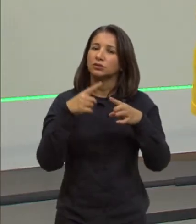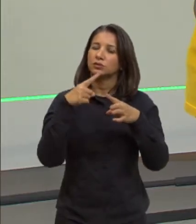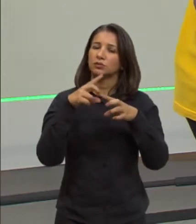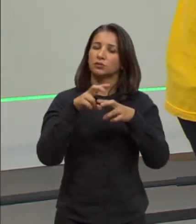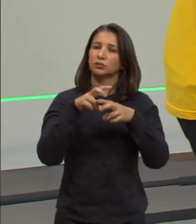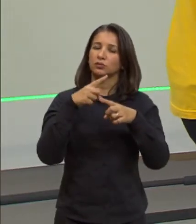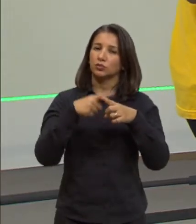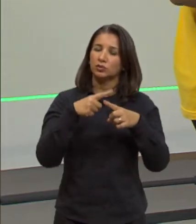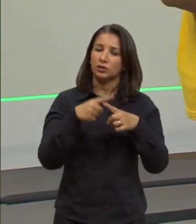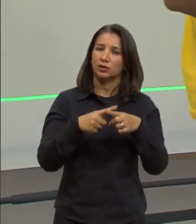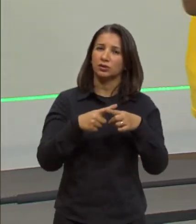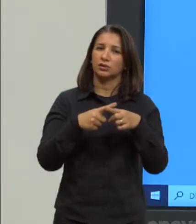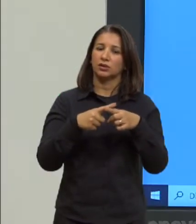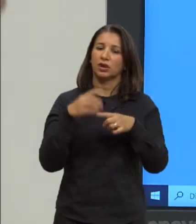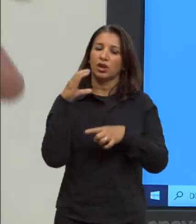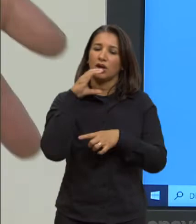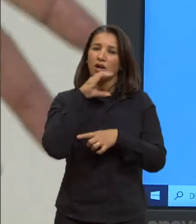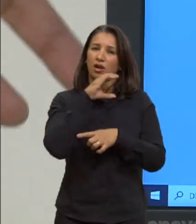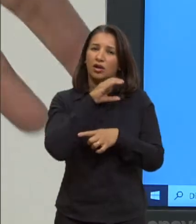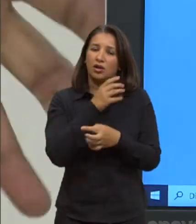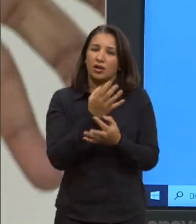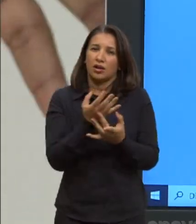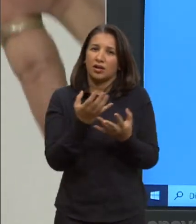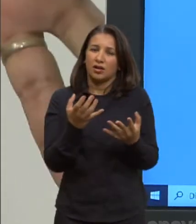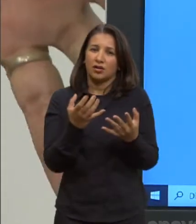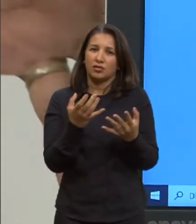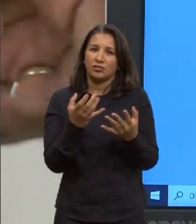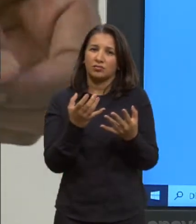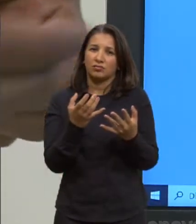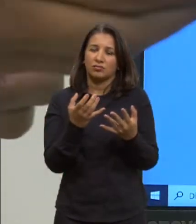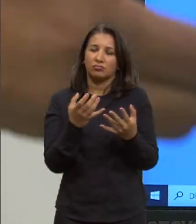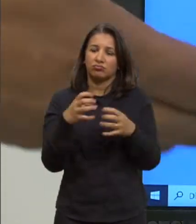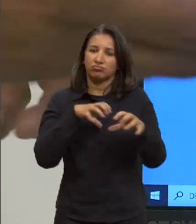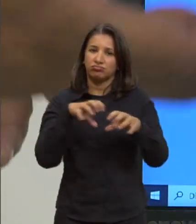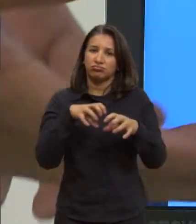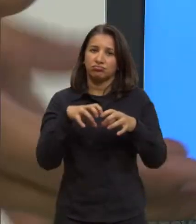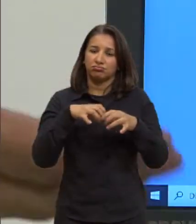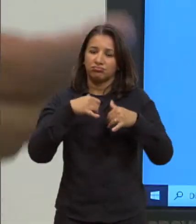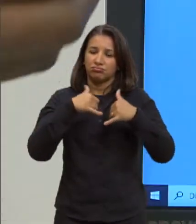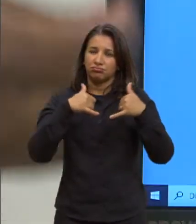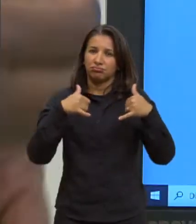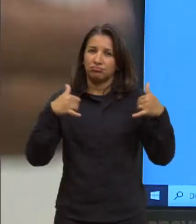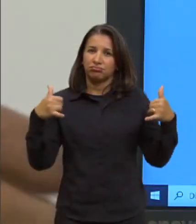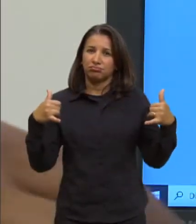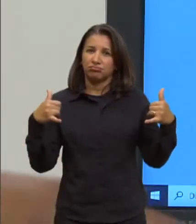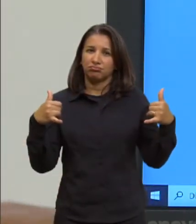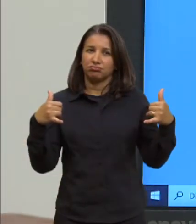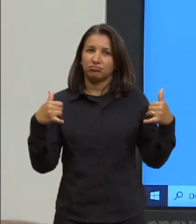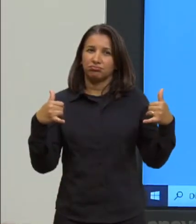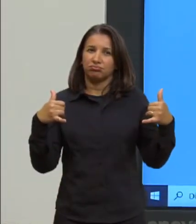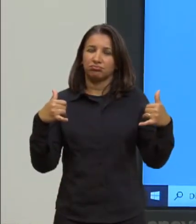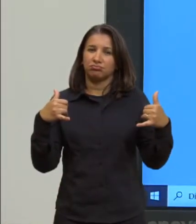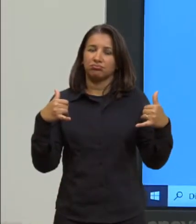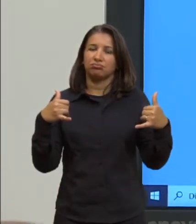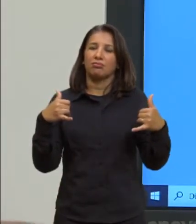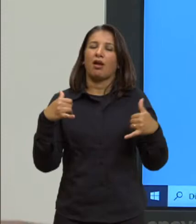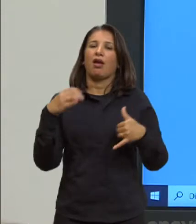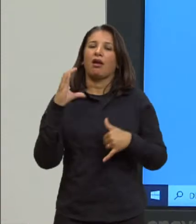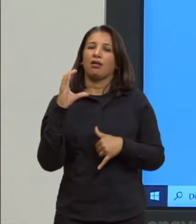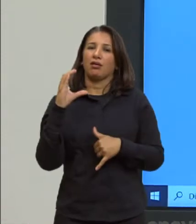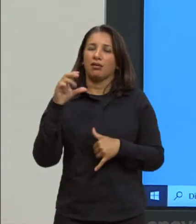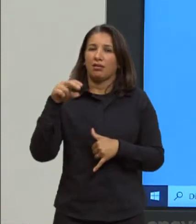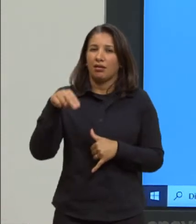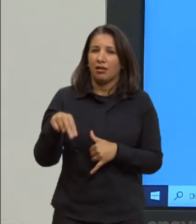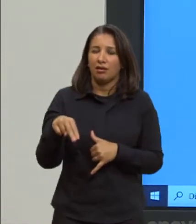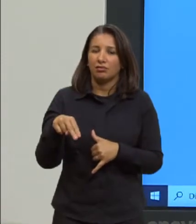que vai gerar uma agitação chamada de energia cinética, essa energia cinética interna, né, e mais